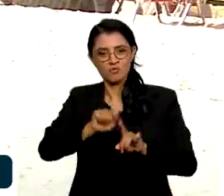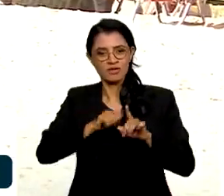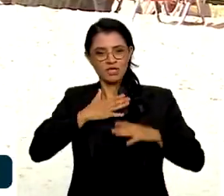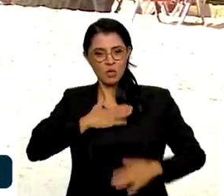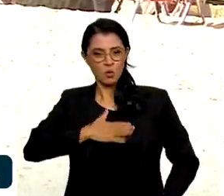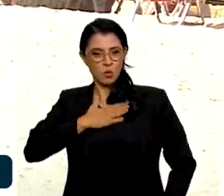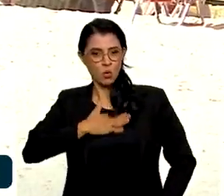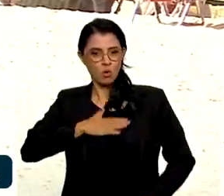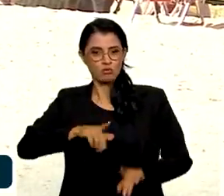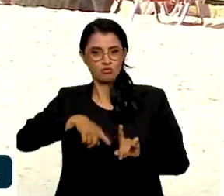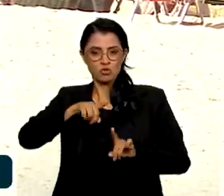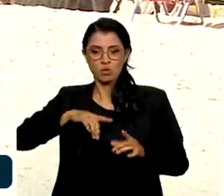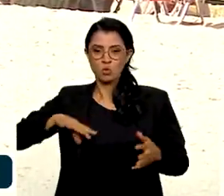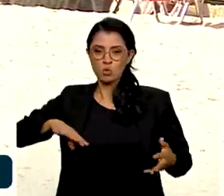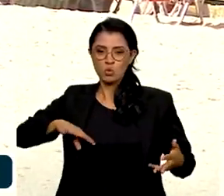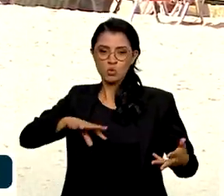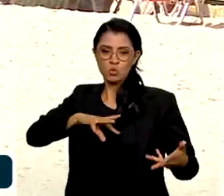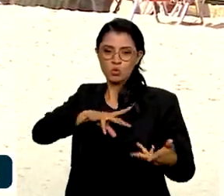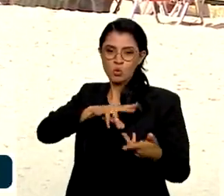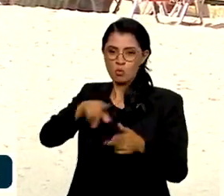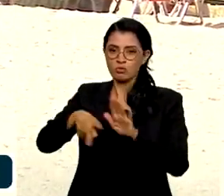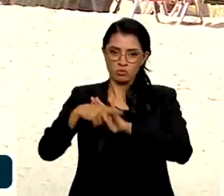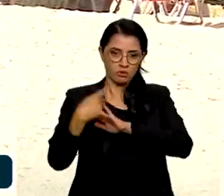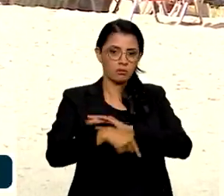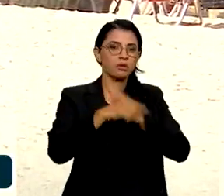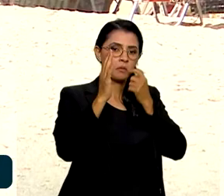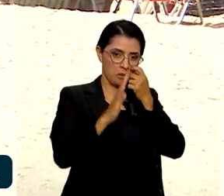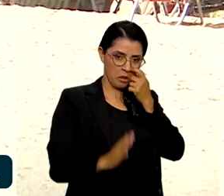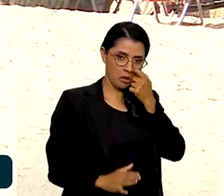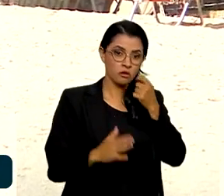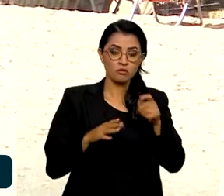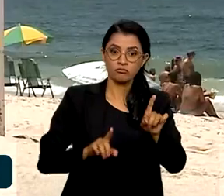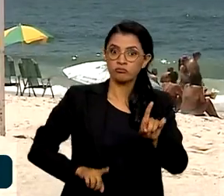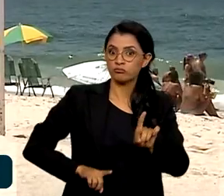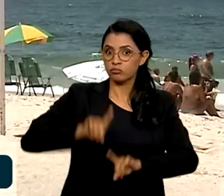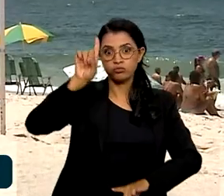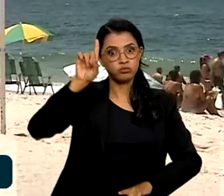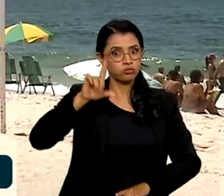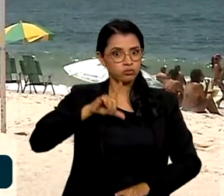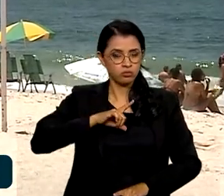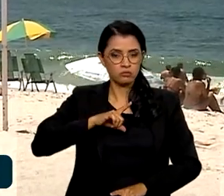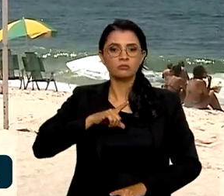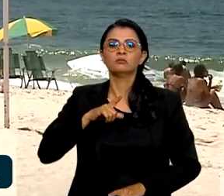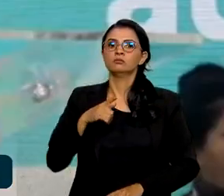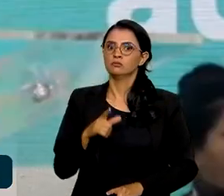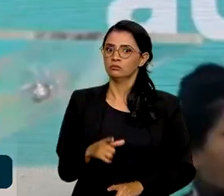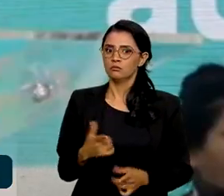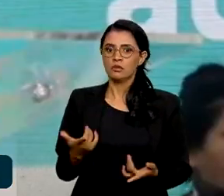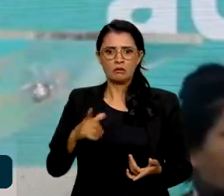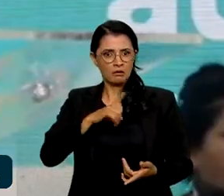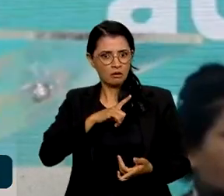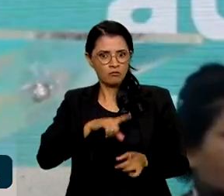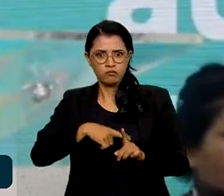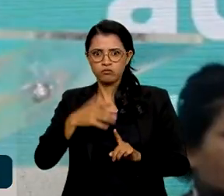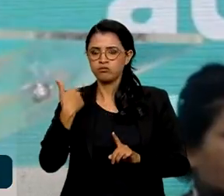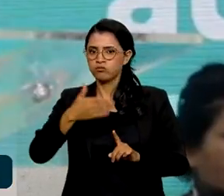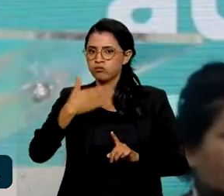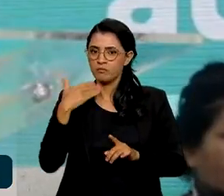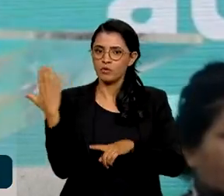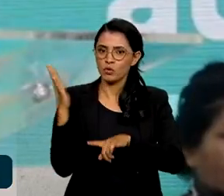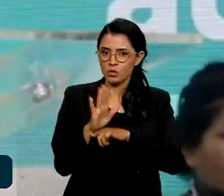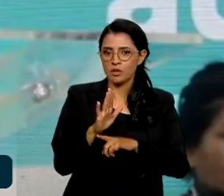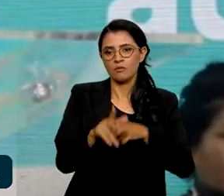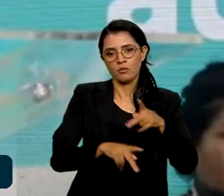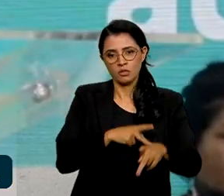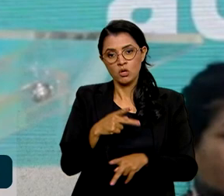temperaturas em todo o mundo, inclusive no Brasil, atingiram índices recordes. E para ajudar a população,